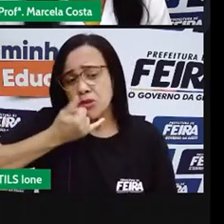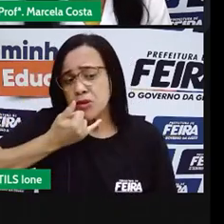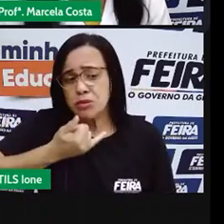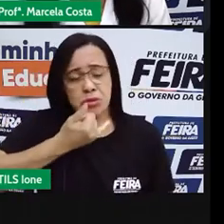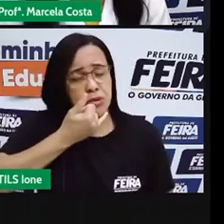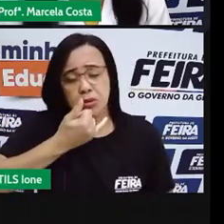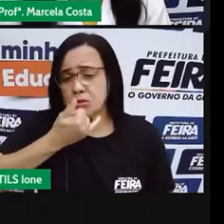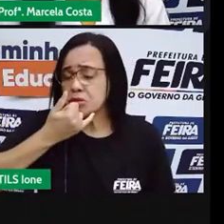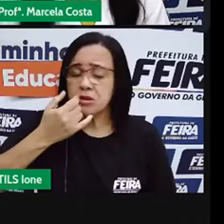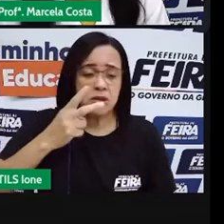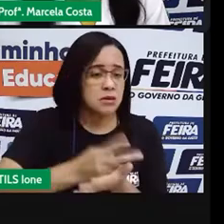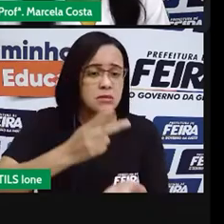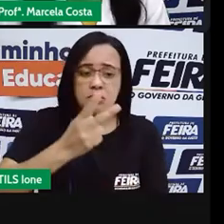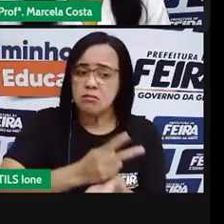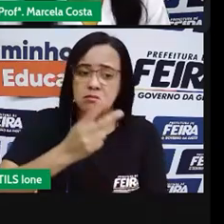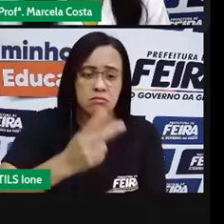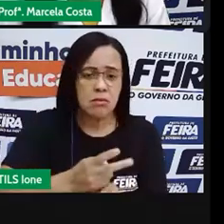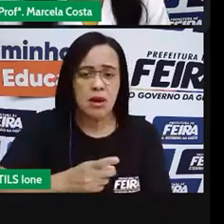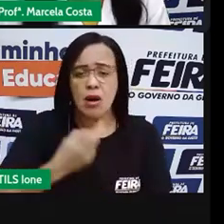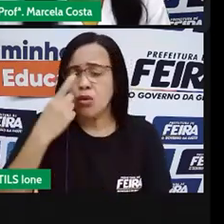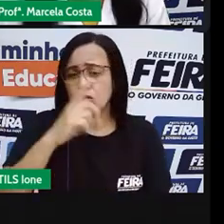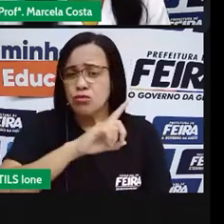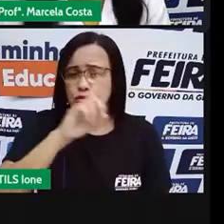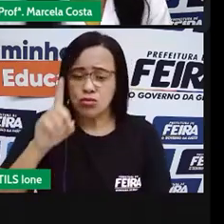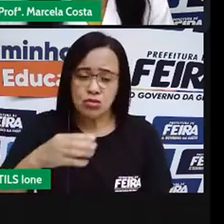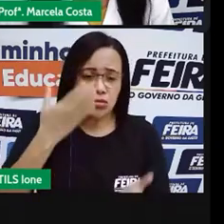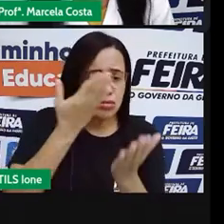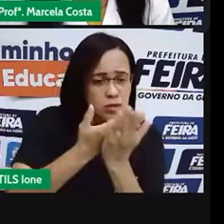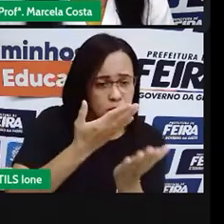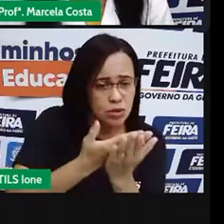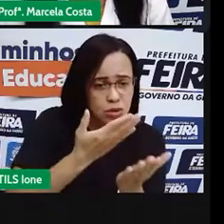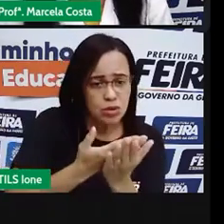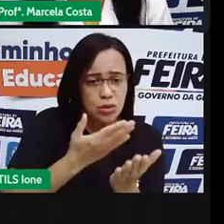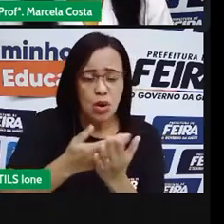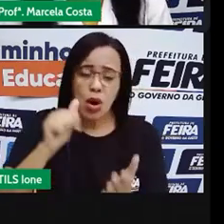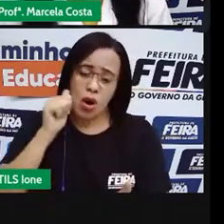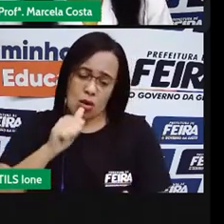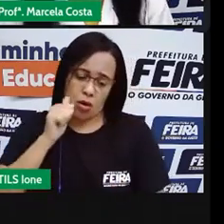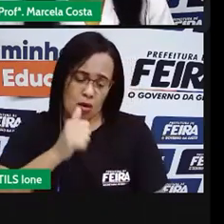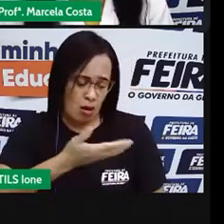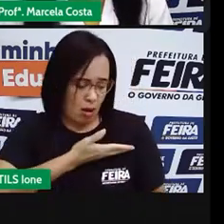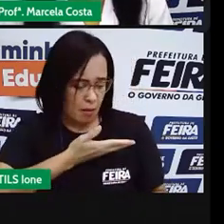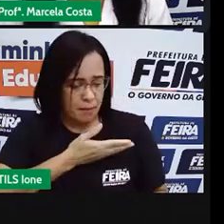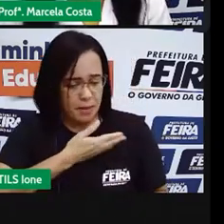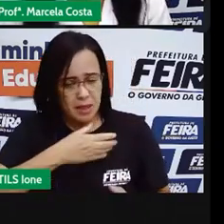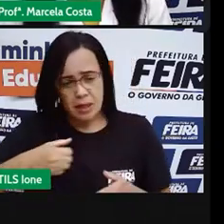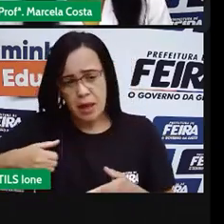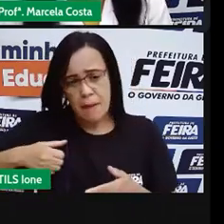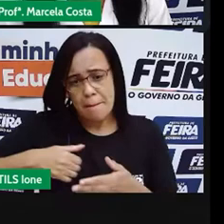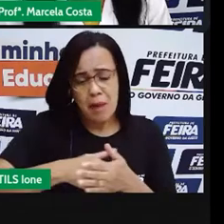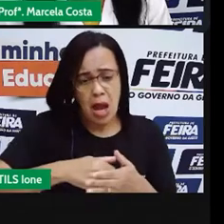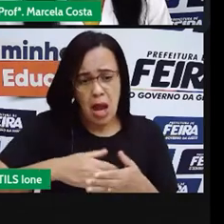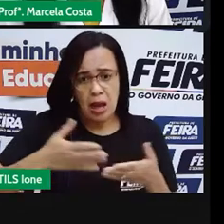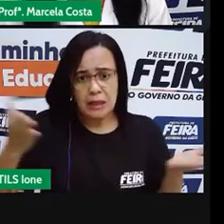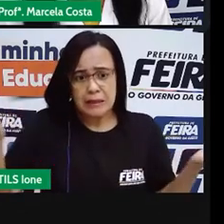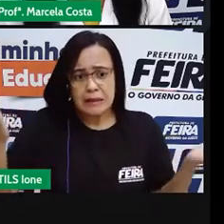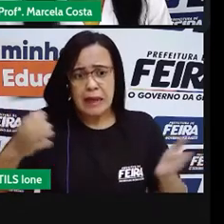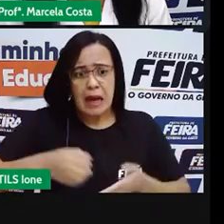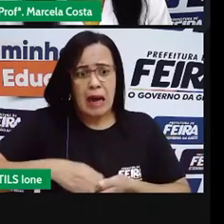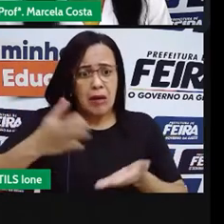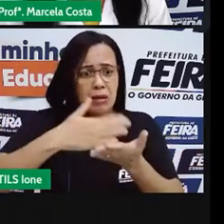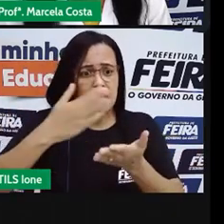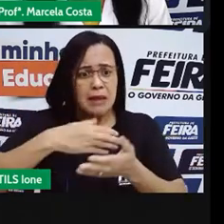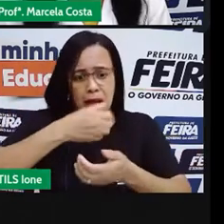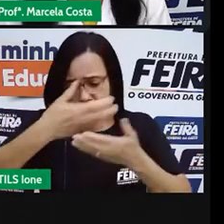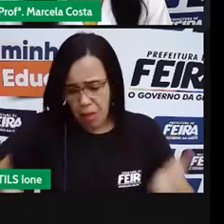Um dia, na escola, Júlia, uma amiguinha muito comportada, esbarrou nele. E os seus cadernos caíram no chão.